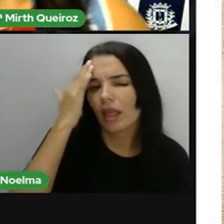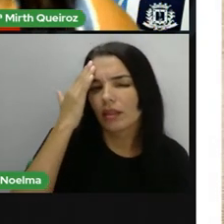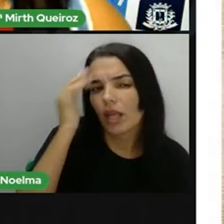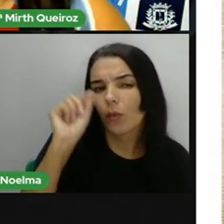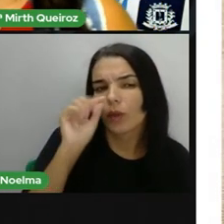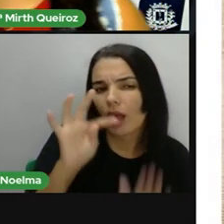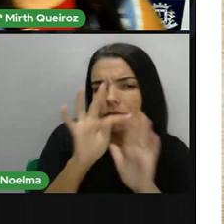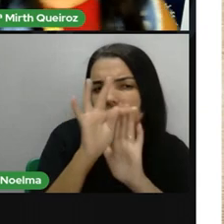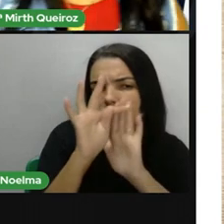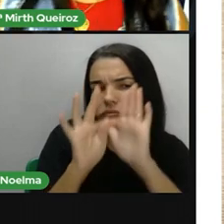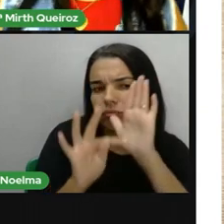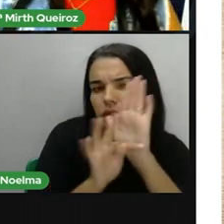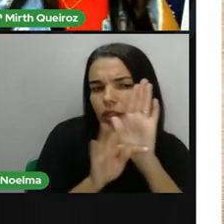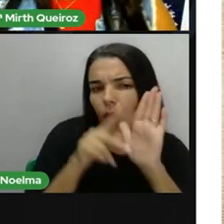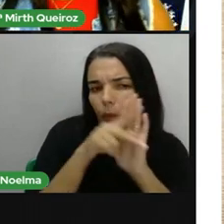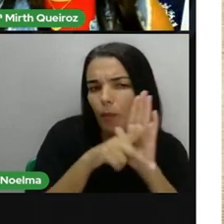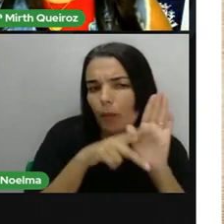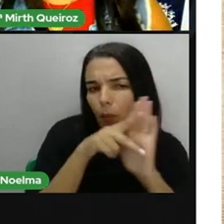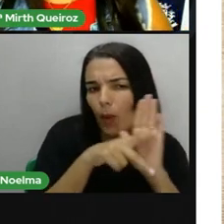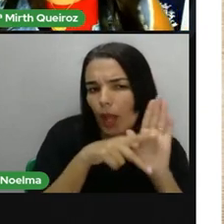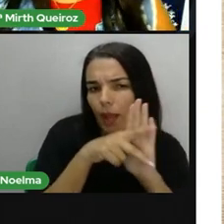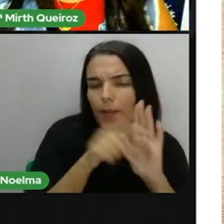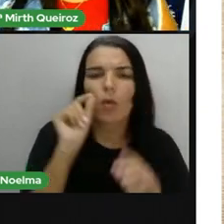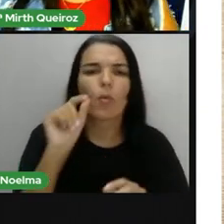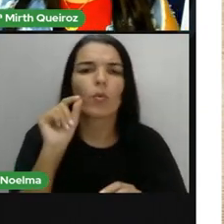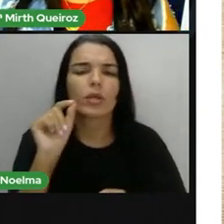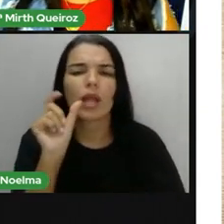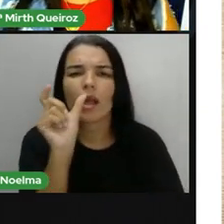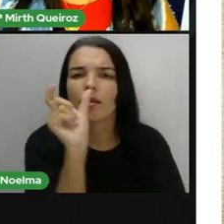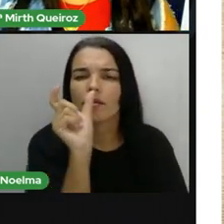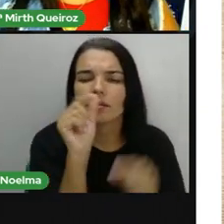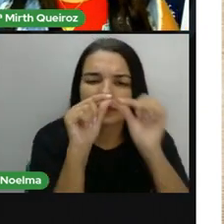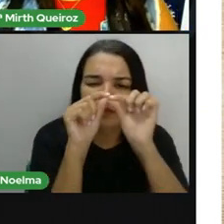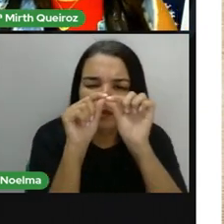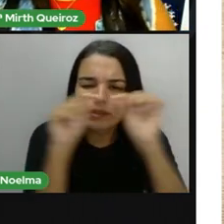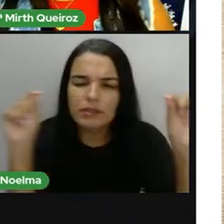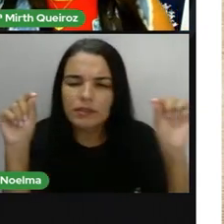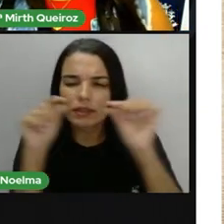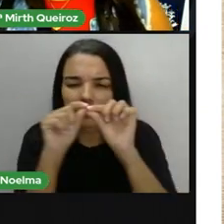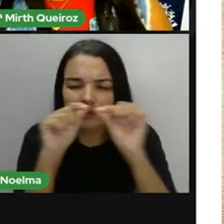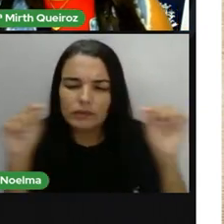desse texto, terra prometida, o que é um verso, o que é uma estrofe.